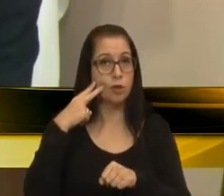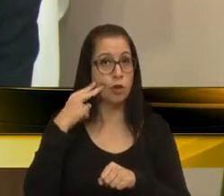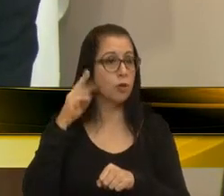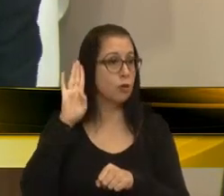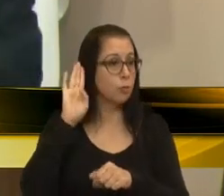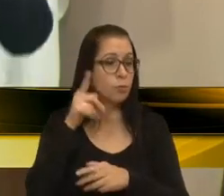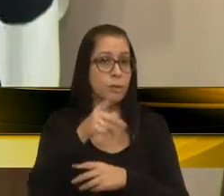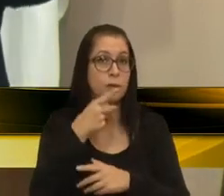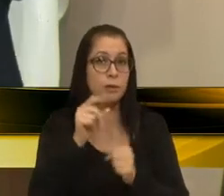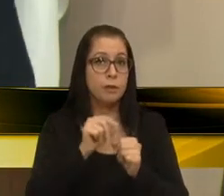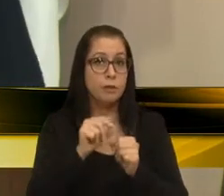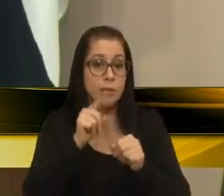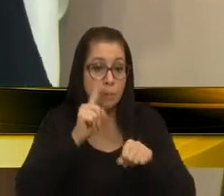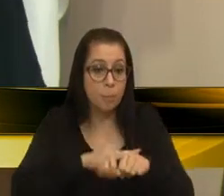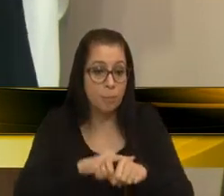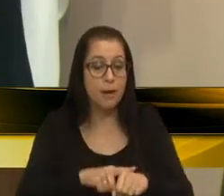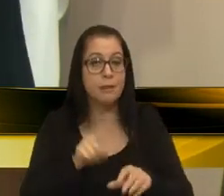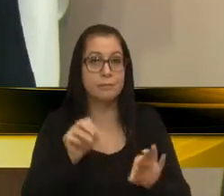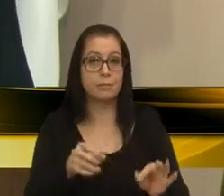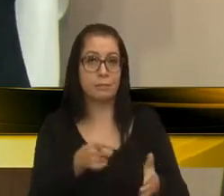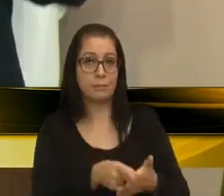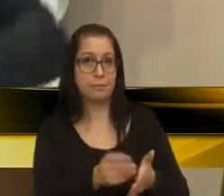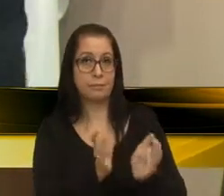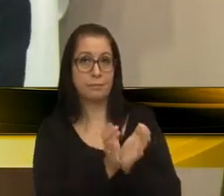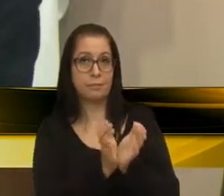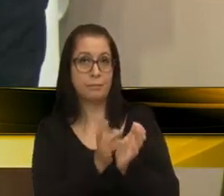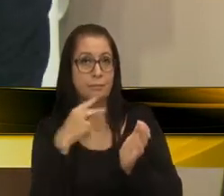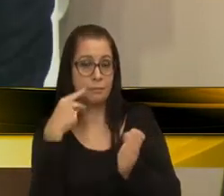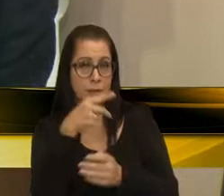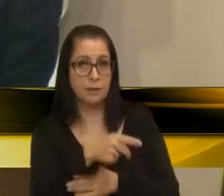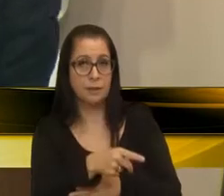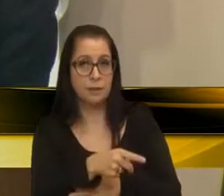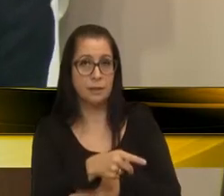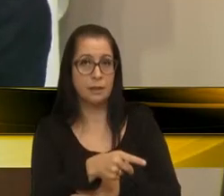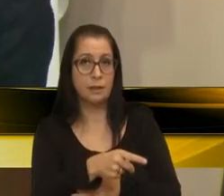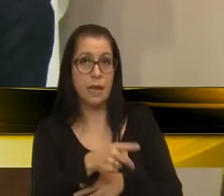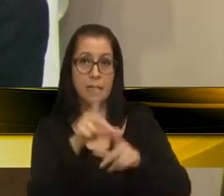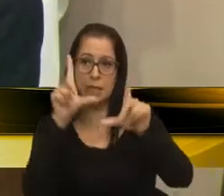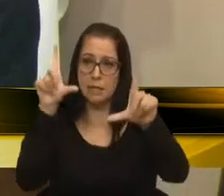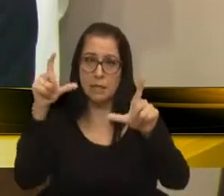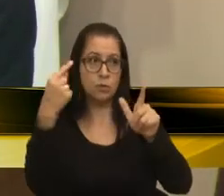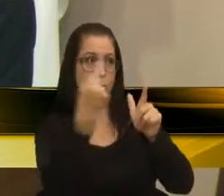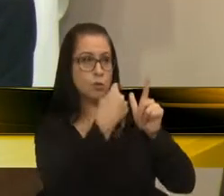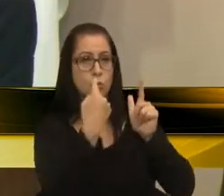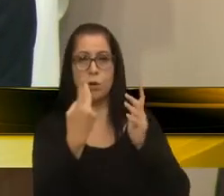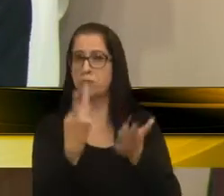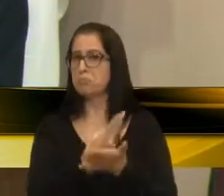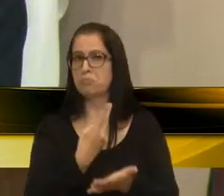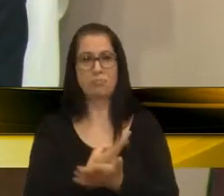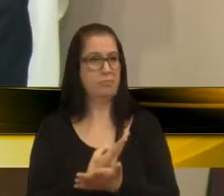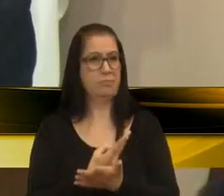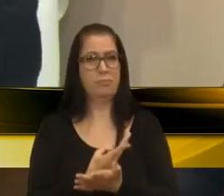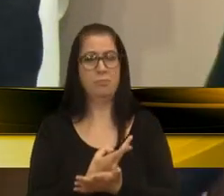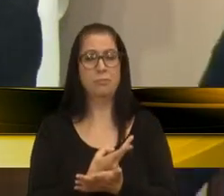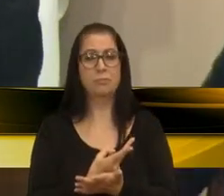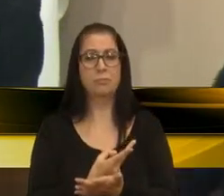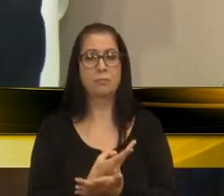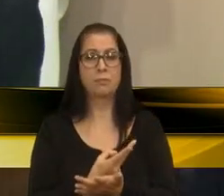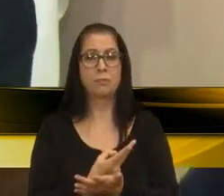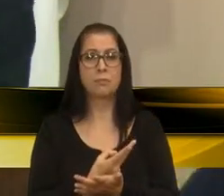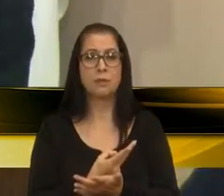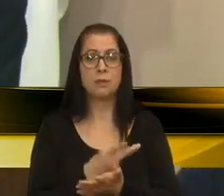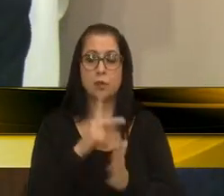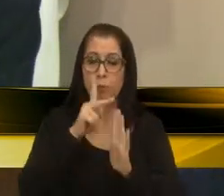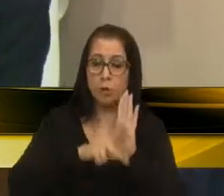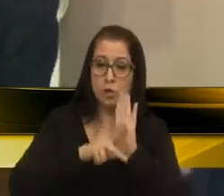que estão fazendo, nesse momento, exato momento, colegas vereadores, essa sinalização, aí, está tudo errada, além do, do